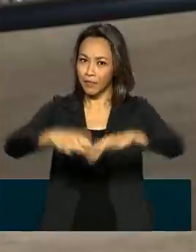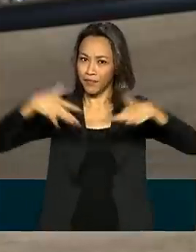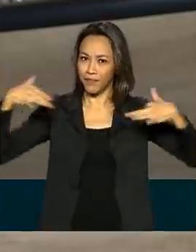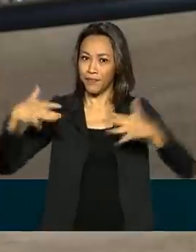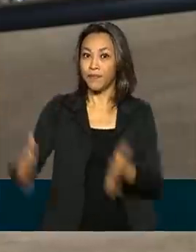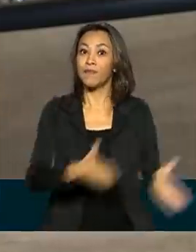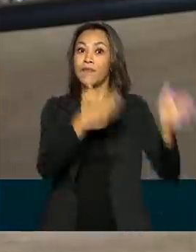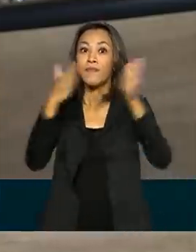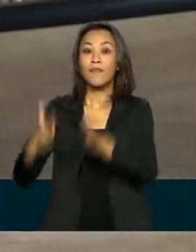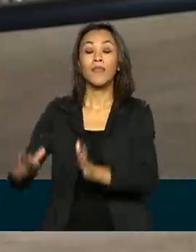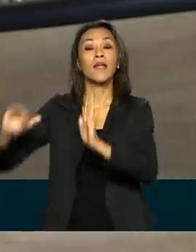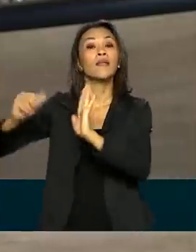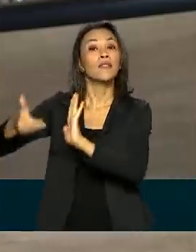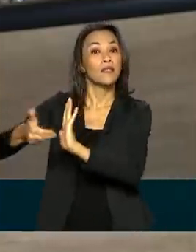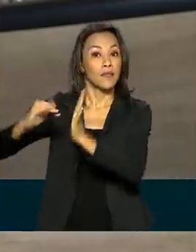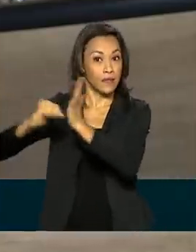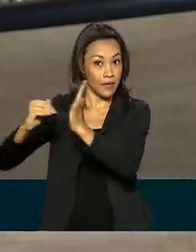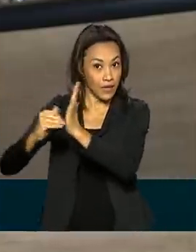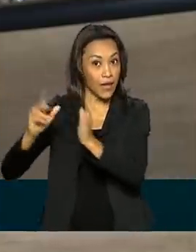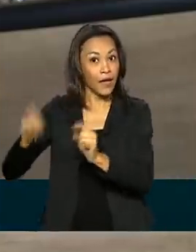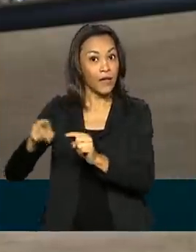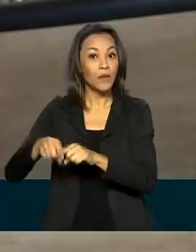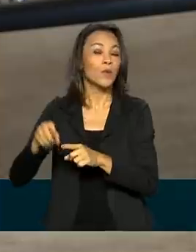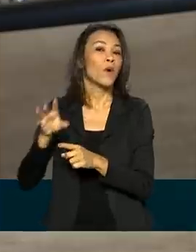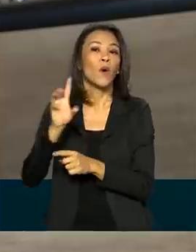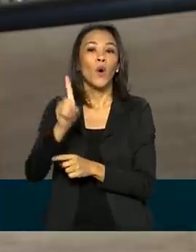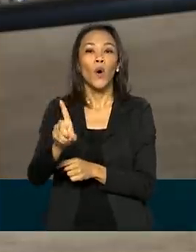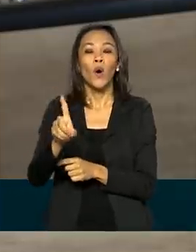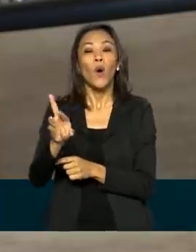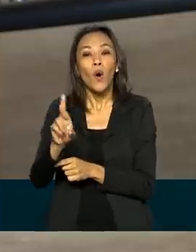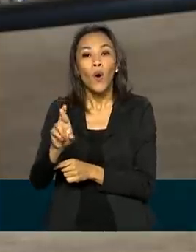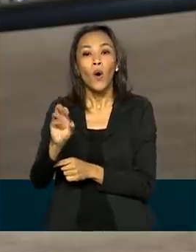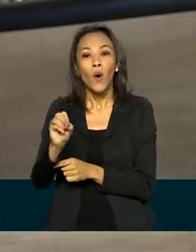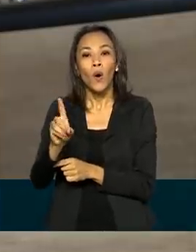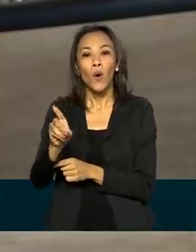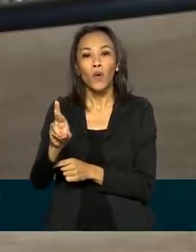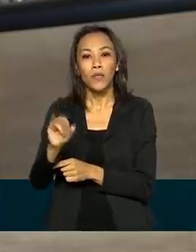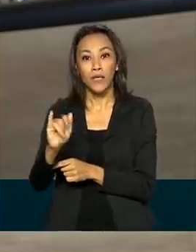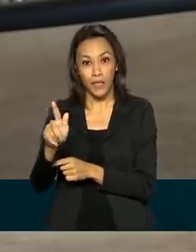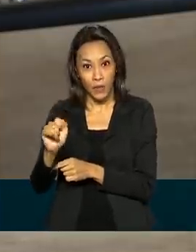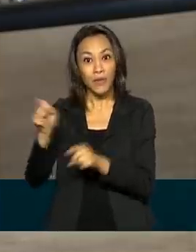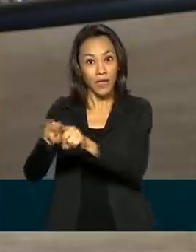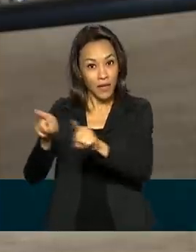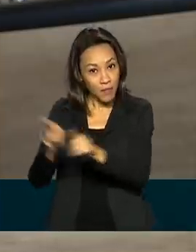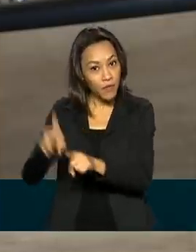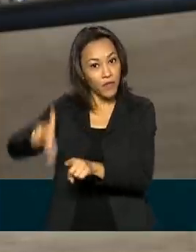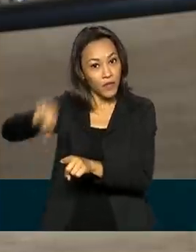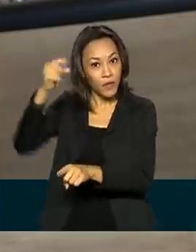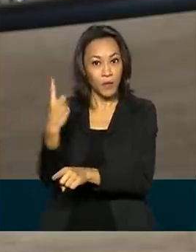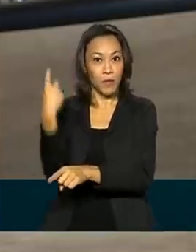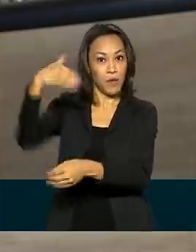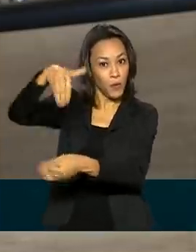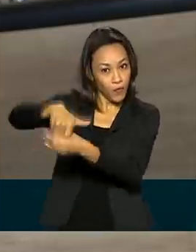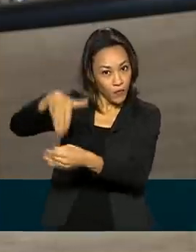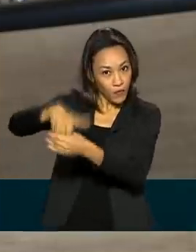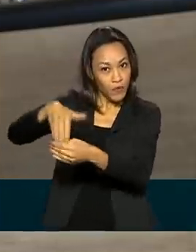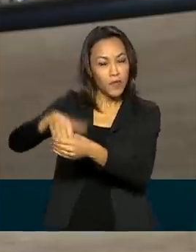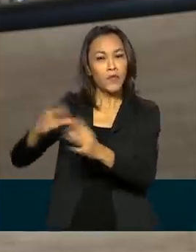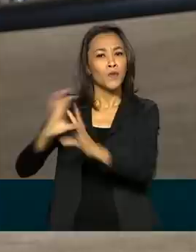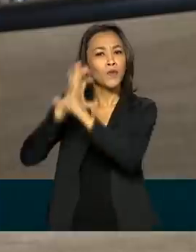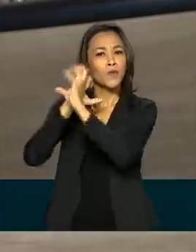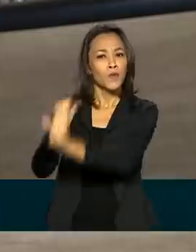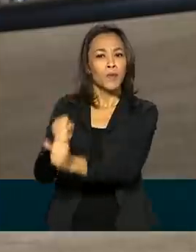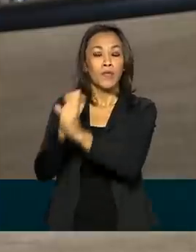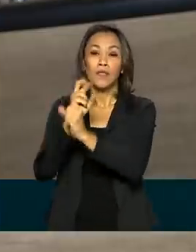Senado, Rodrigo Pacheco, do Democratas de Minas Gerais, foi eleito também em primeiro turno, dentre os cinco candidatos, com 57